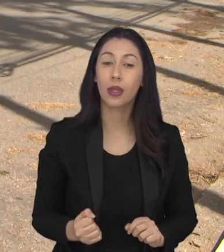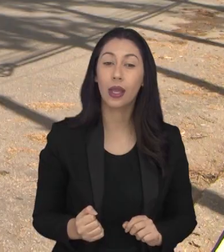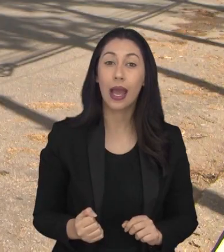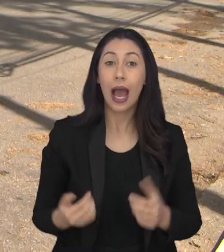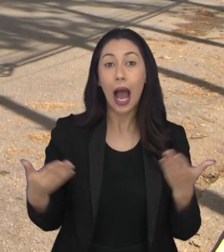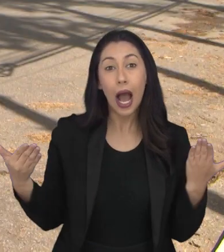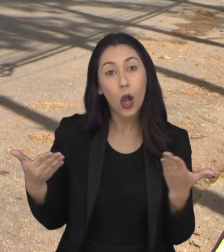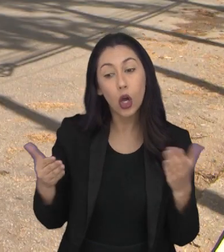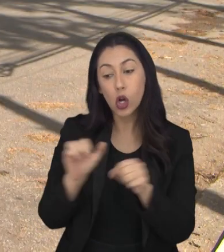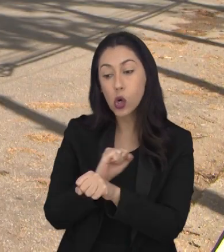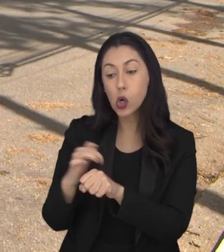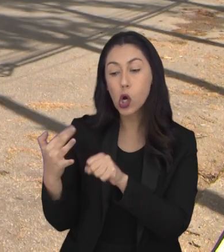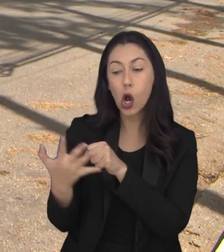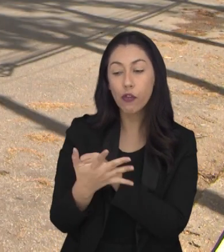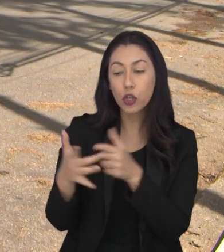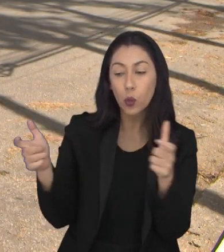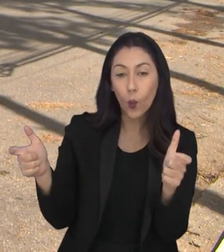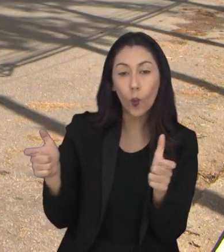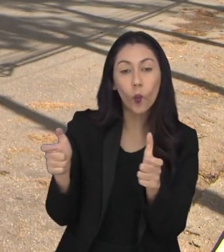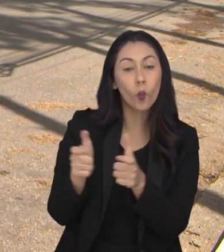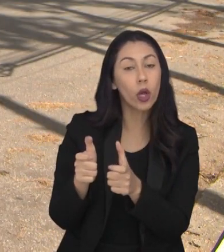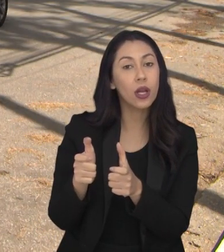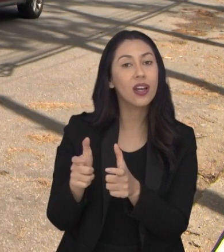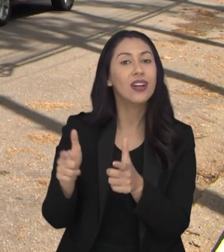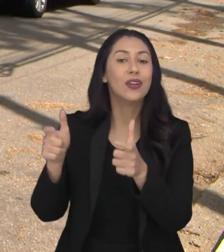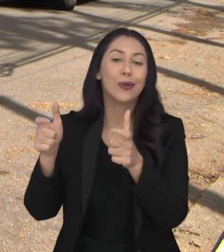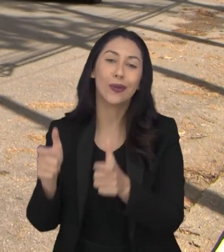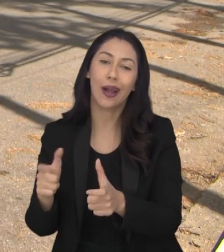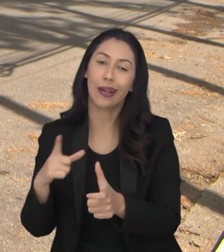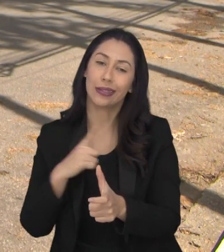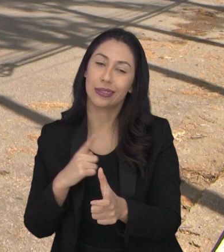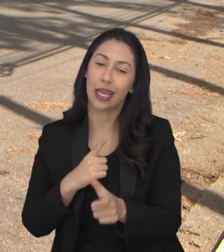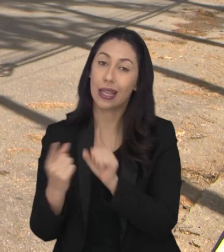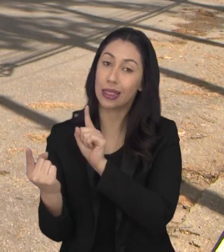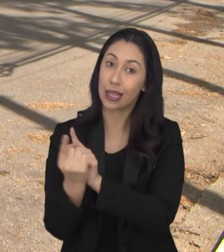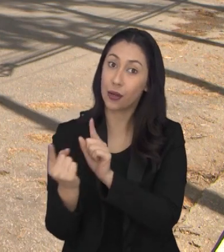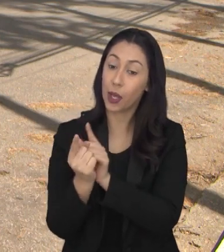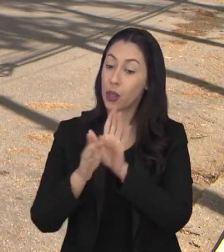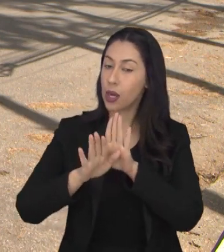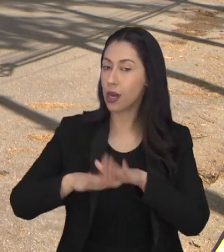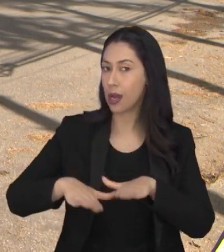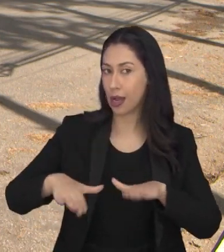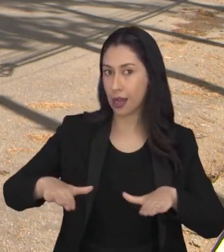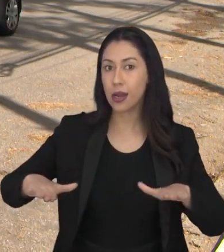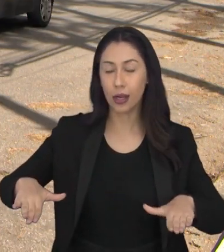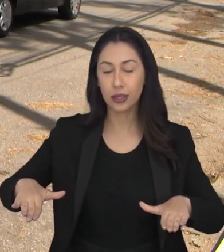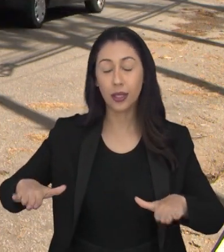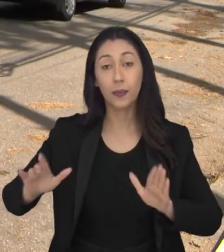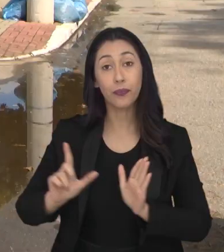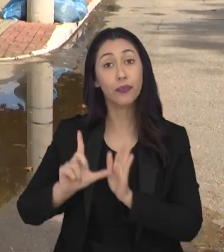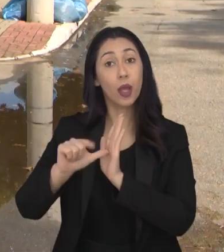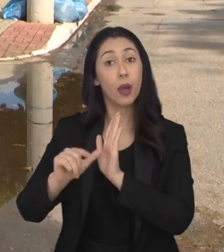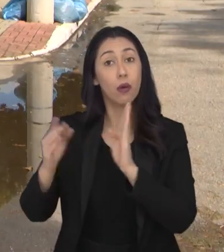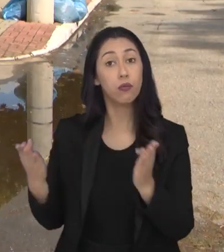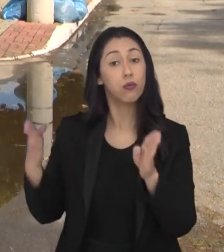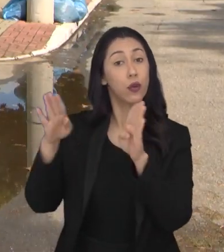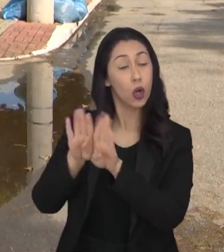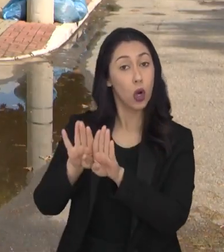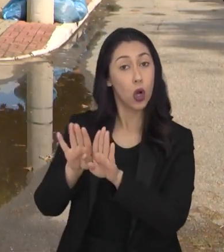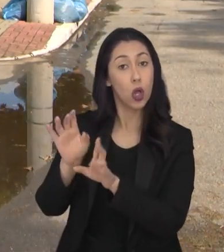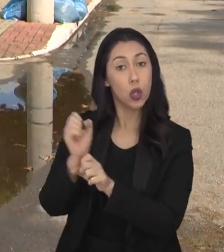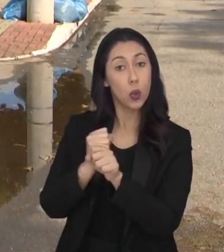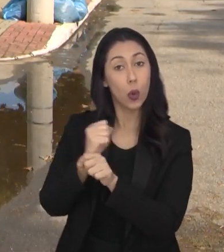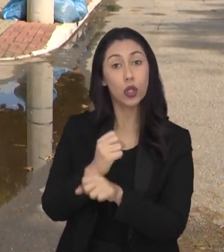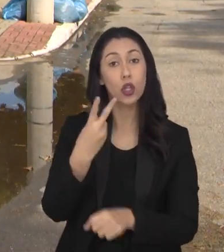hospital. Com a diminuição dos casos de covid, o local recebeu temporariamente a ala de pediatria do hospital. Depois,